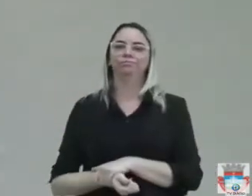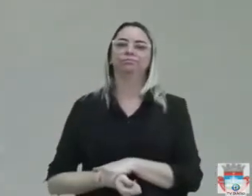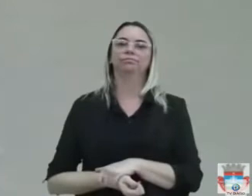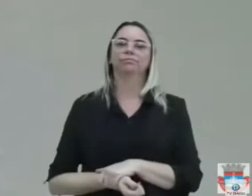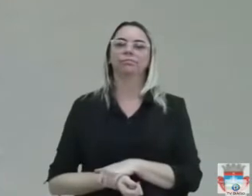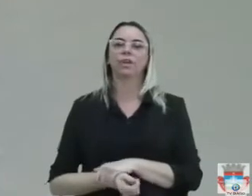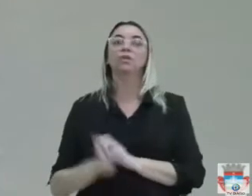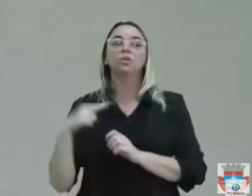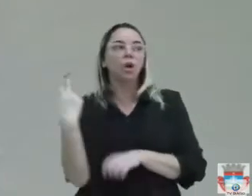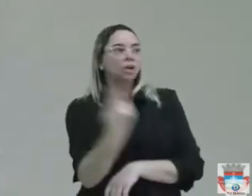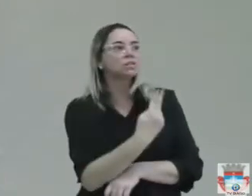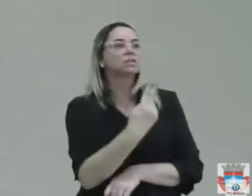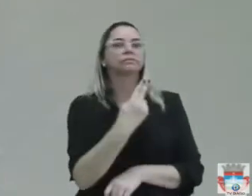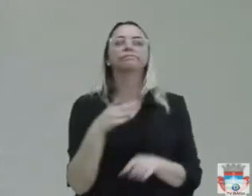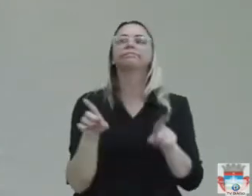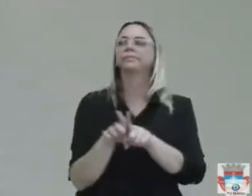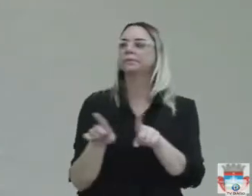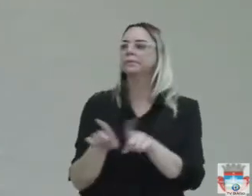Nós estamos vendo